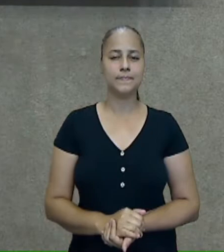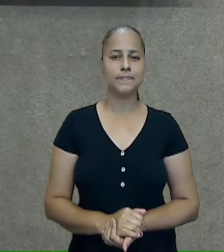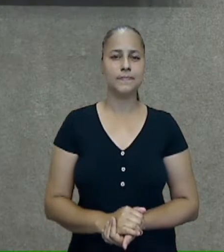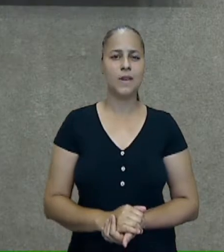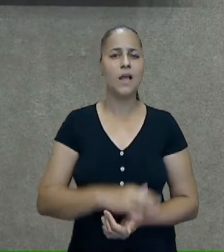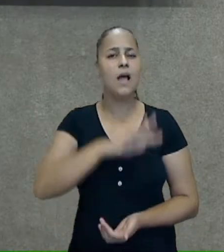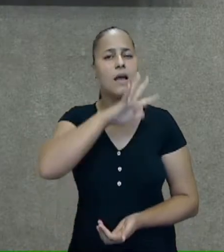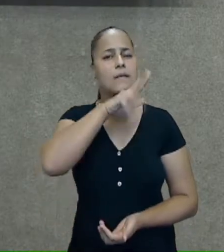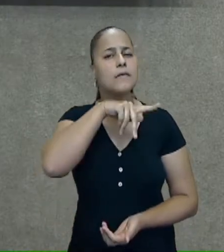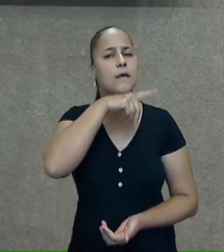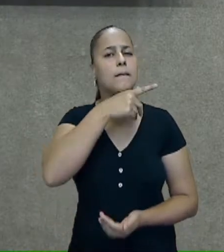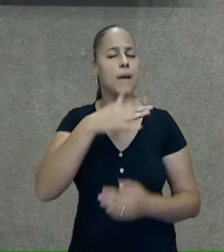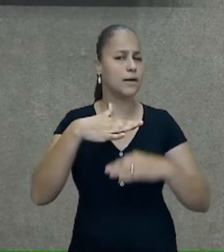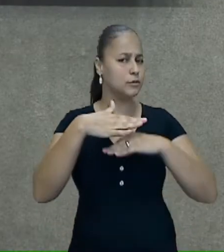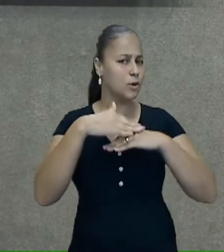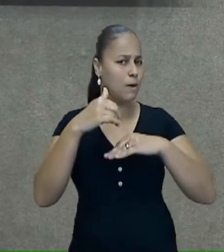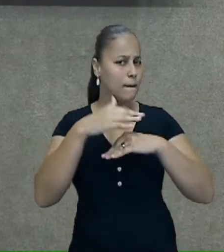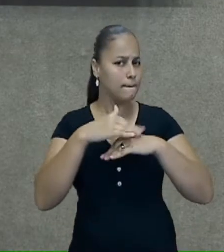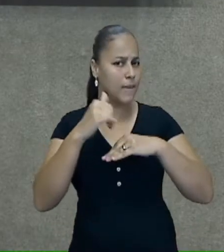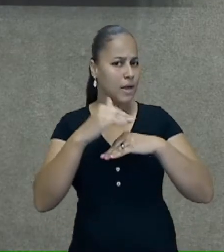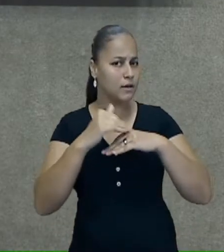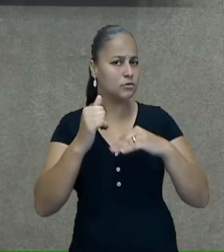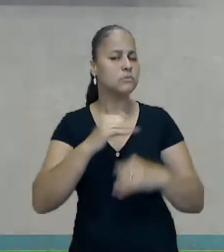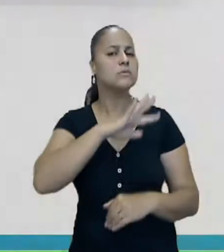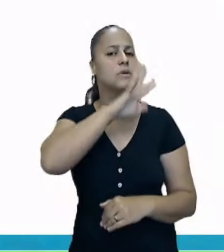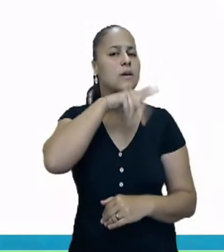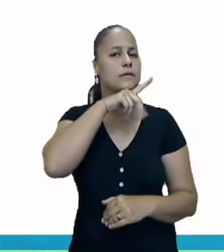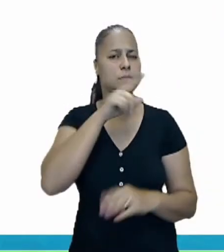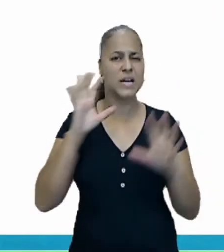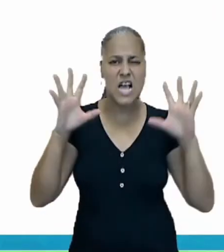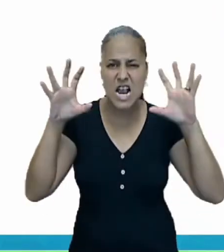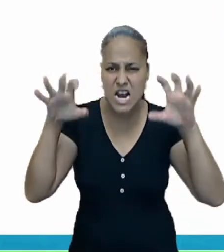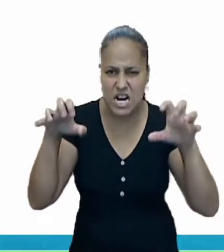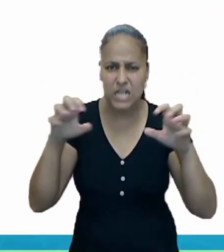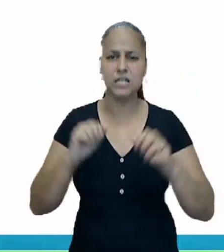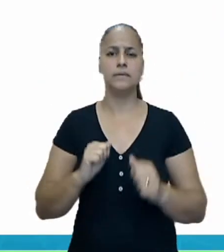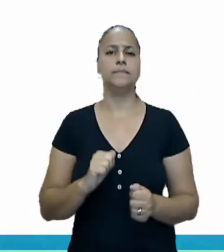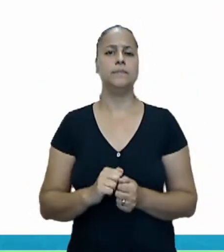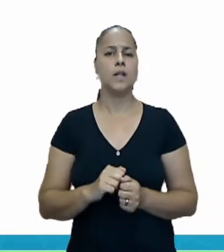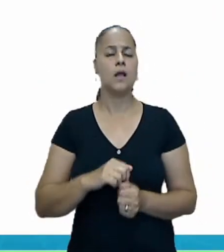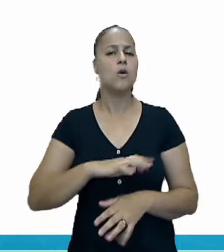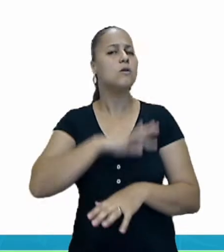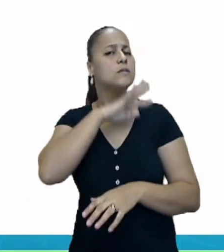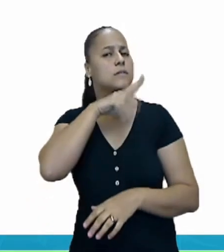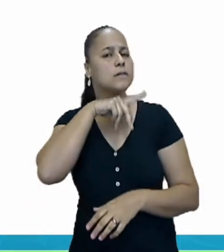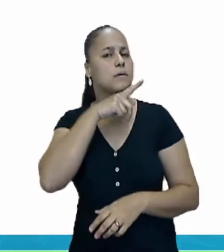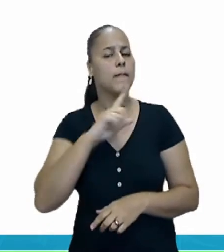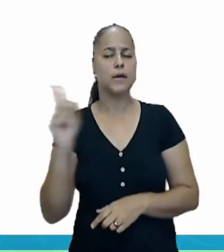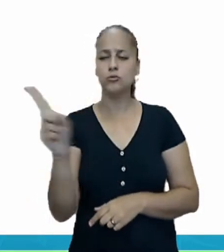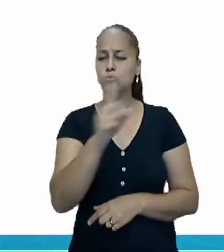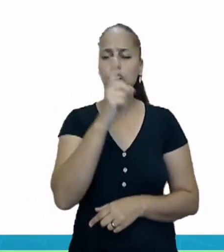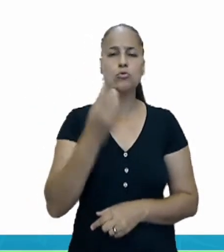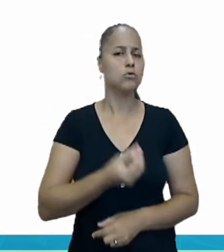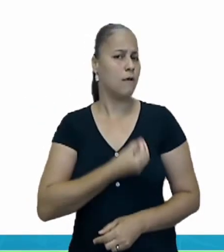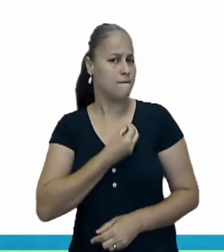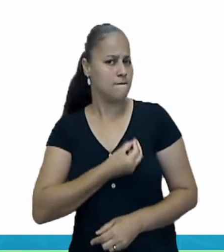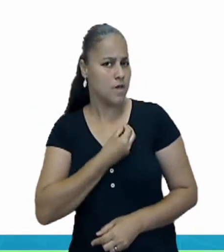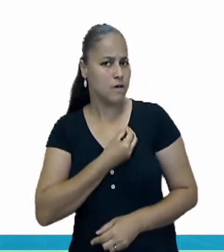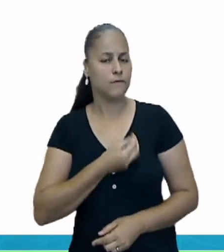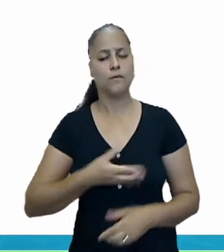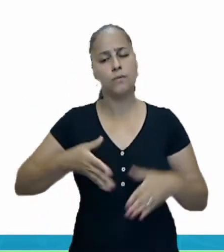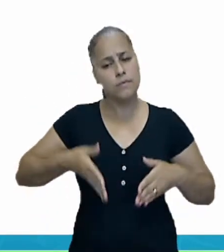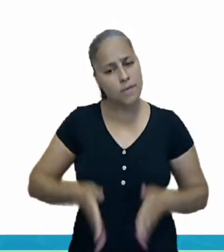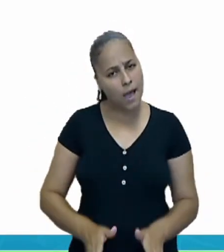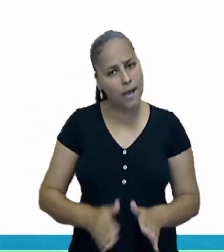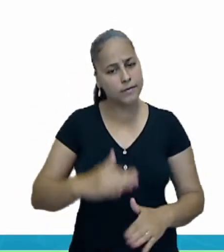Animais domésticos e selvagens. Os animais são seres vivos, eles nascem,